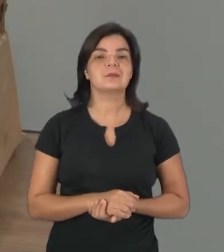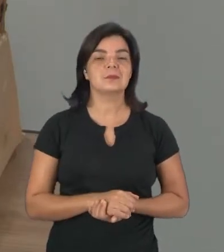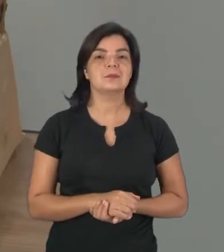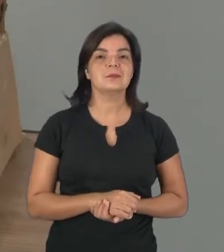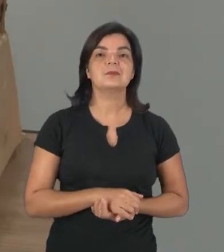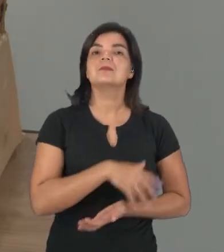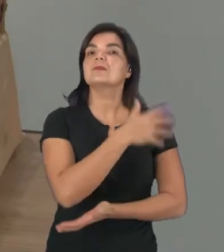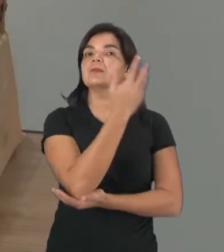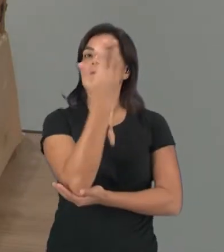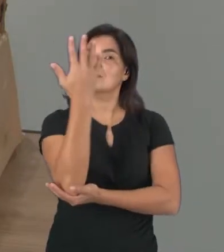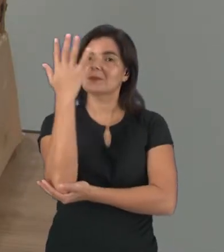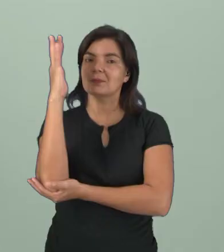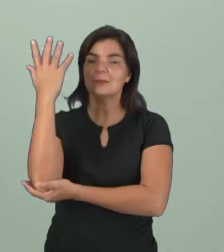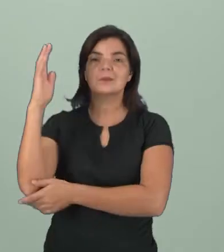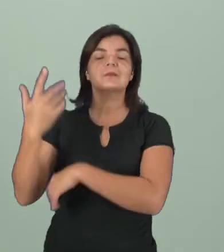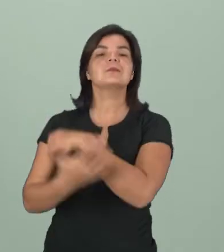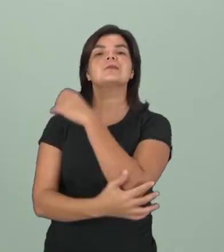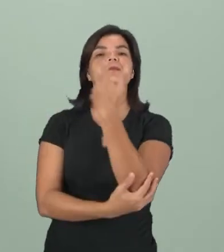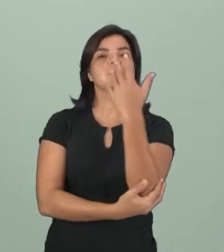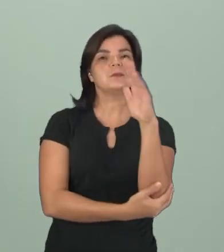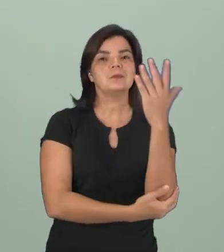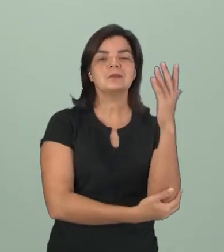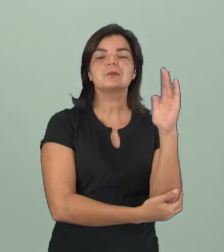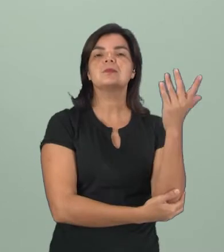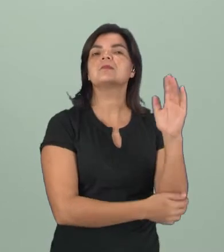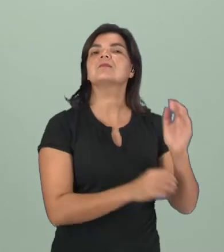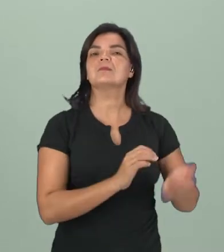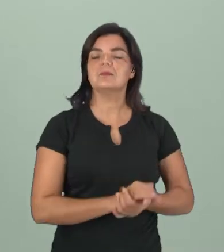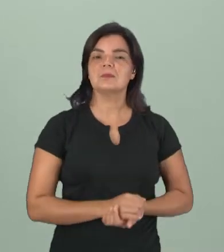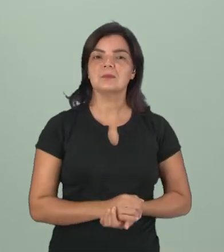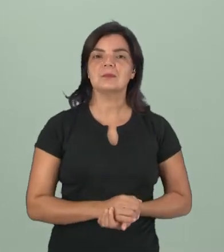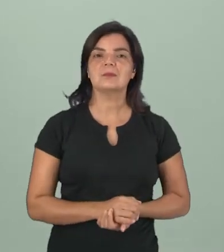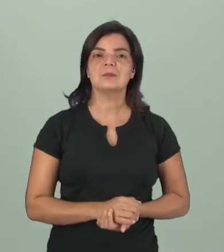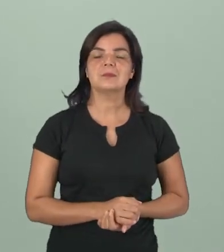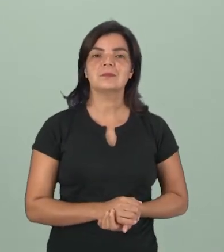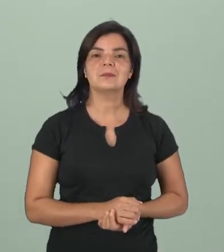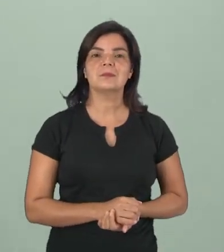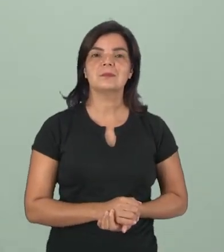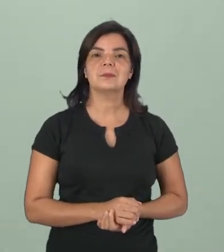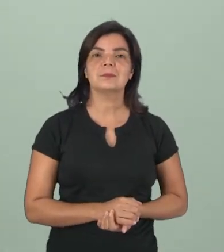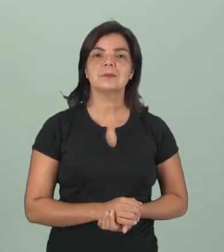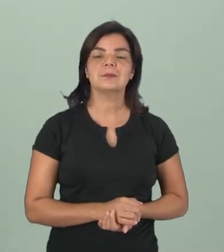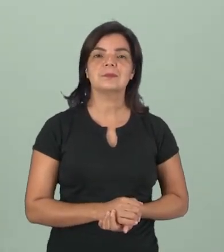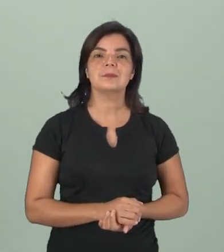silvestre. Um animal selvagem.